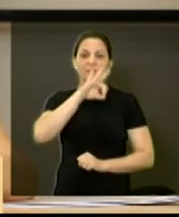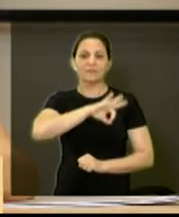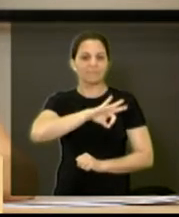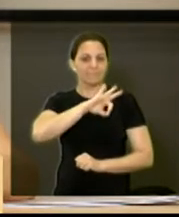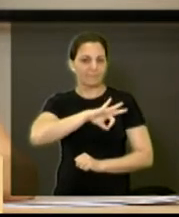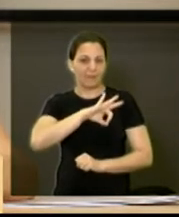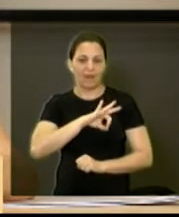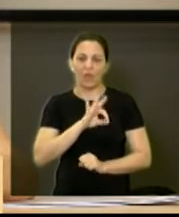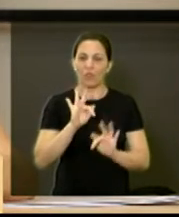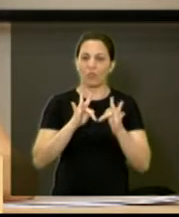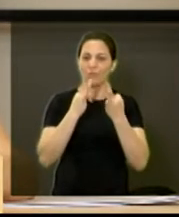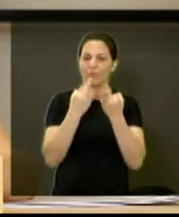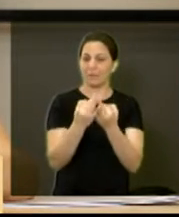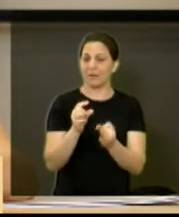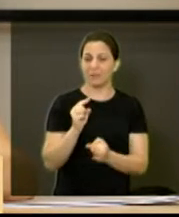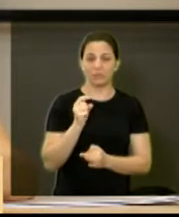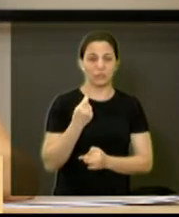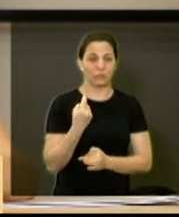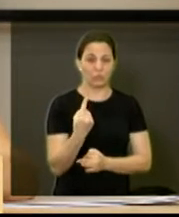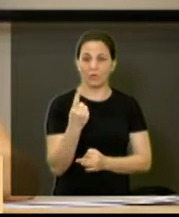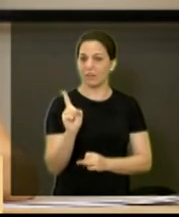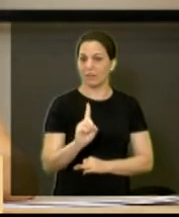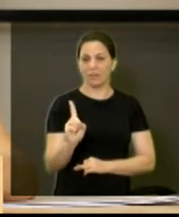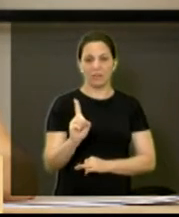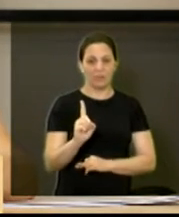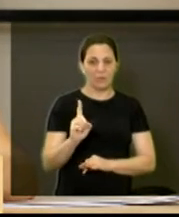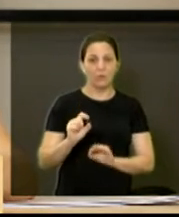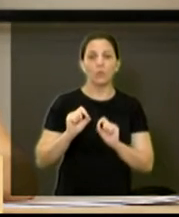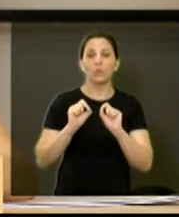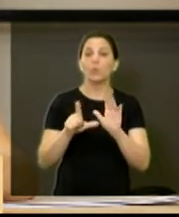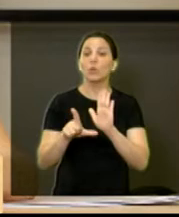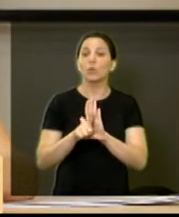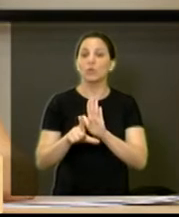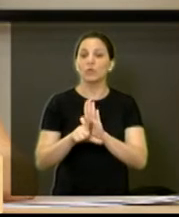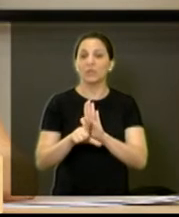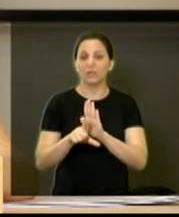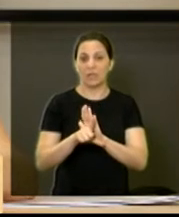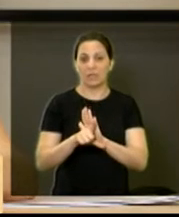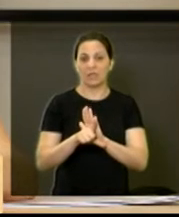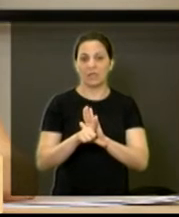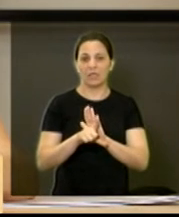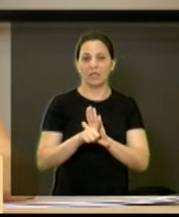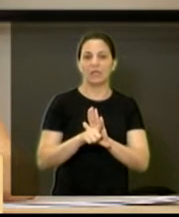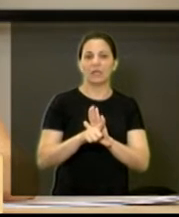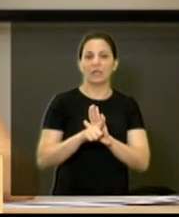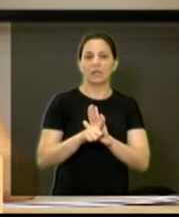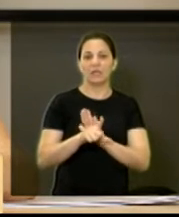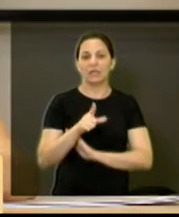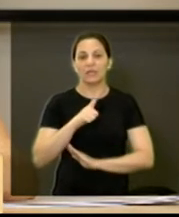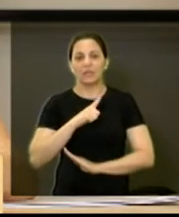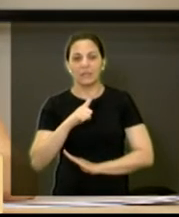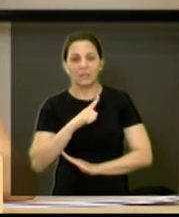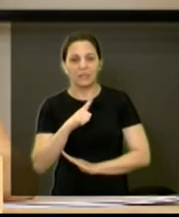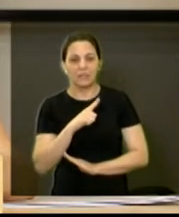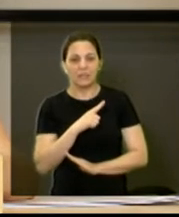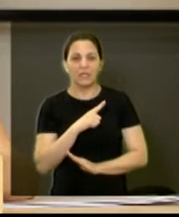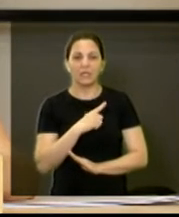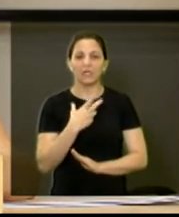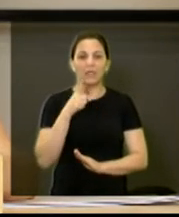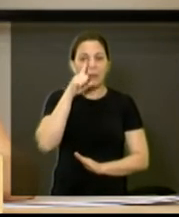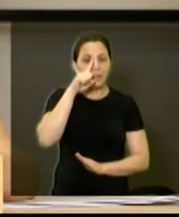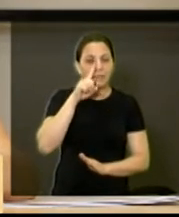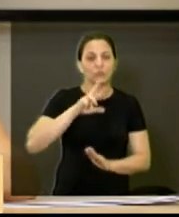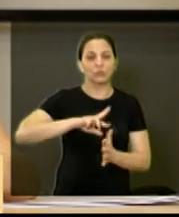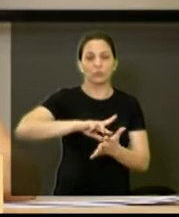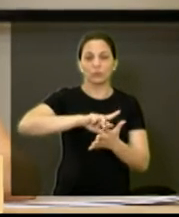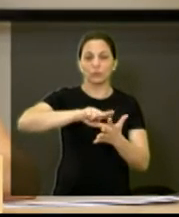familiar, da renda socioeconômica, mas existem outras vulnerabilidades que precisam ser trabalhadas,